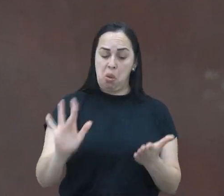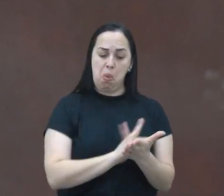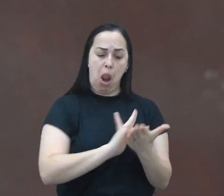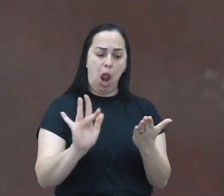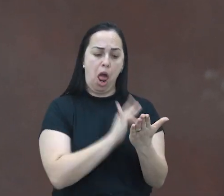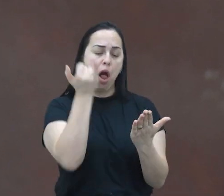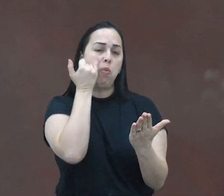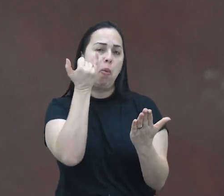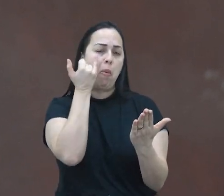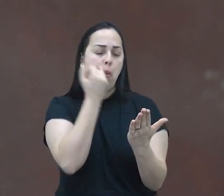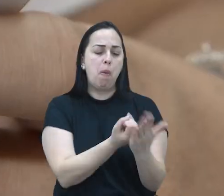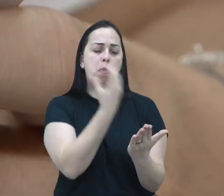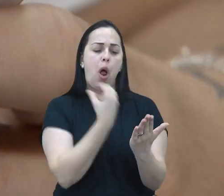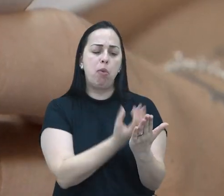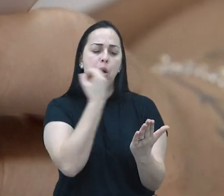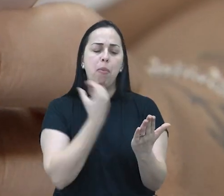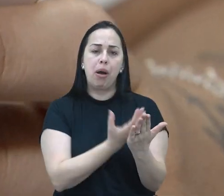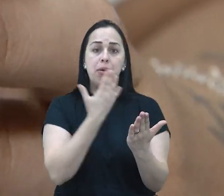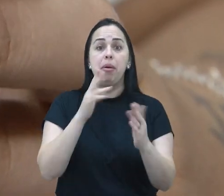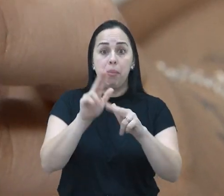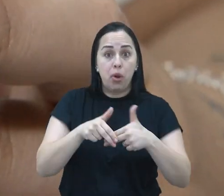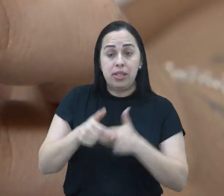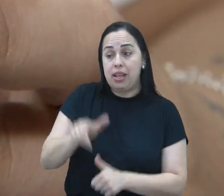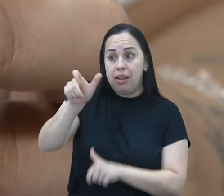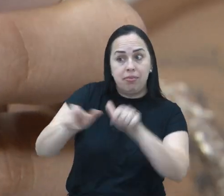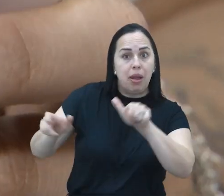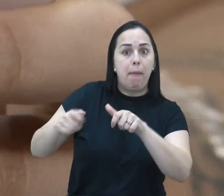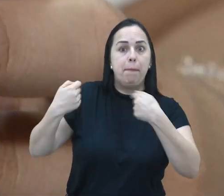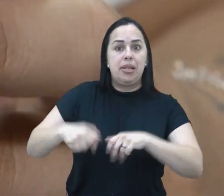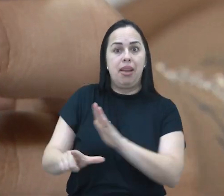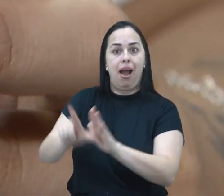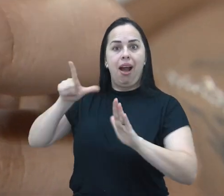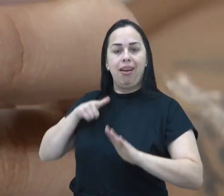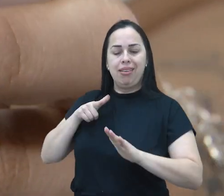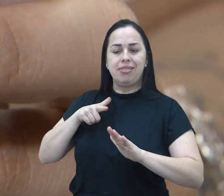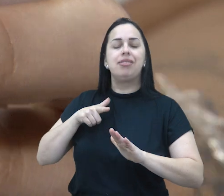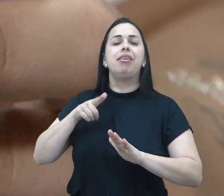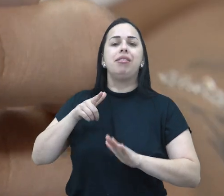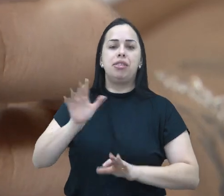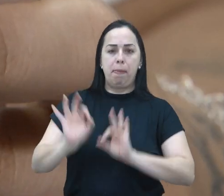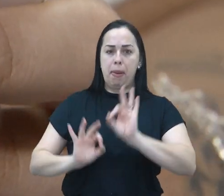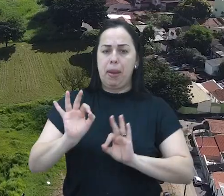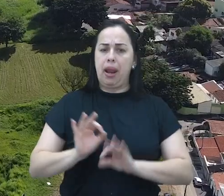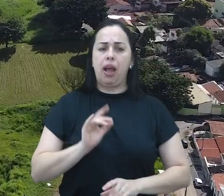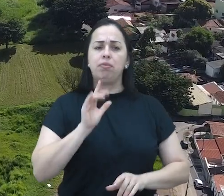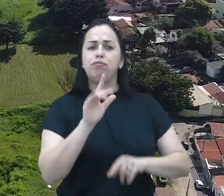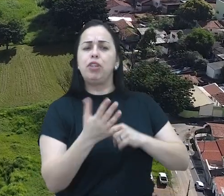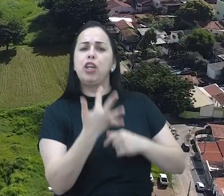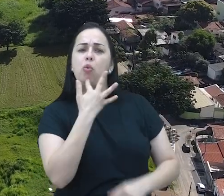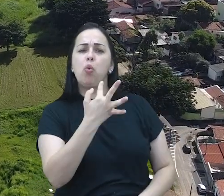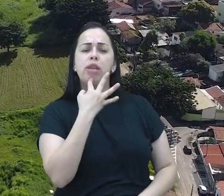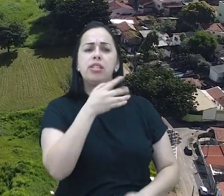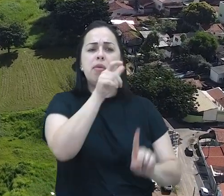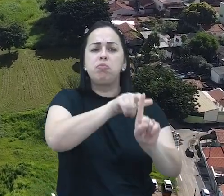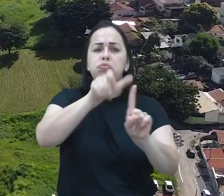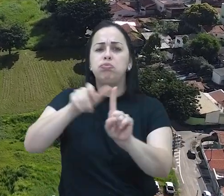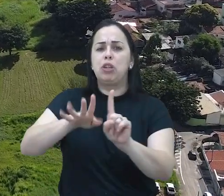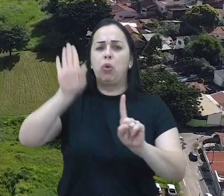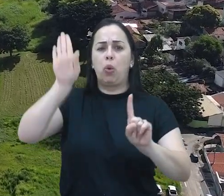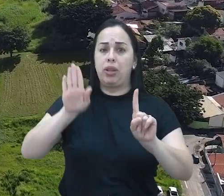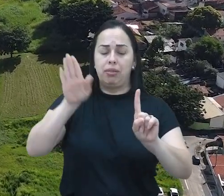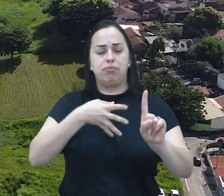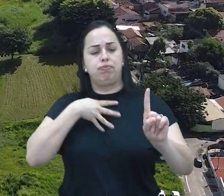acesso à informação, é essencial que estes jovens se preparem, conheçam os candidatos e acompanhem cada